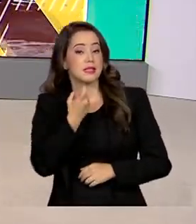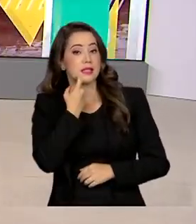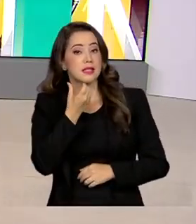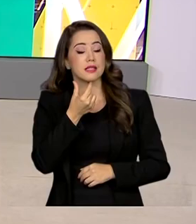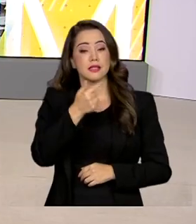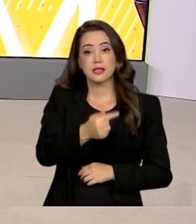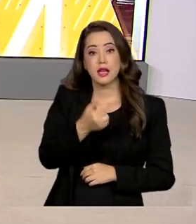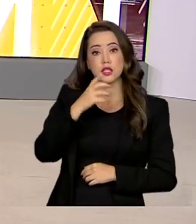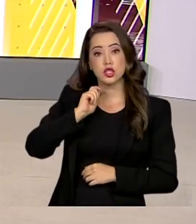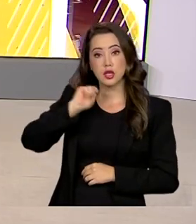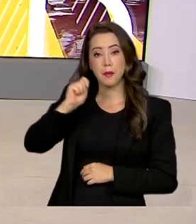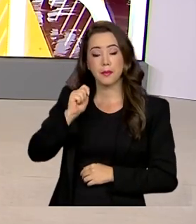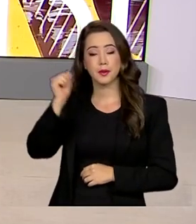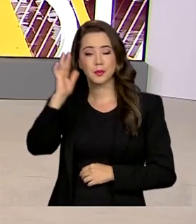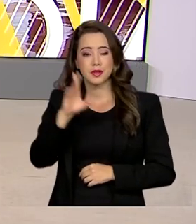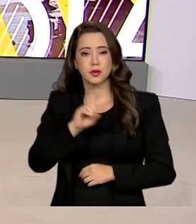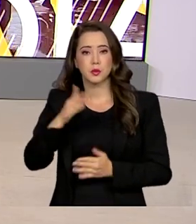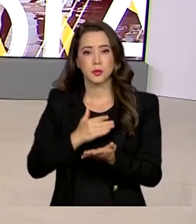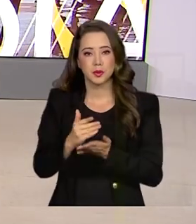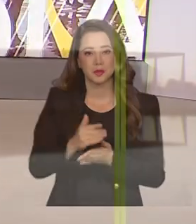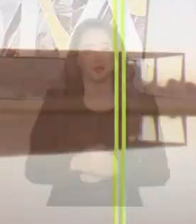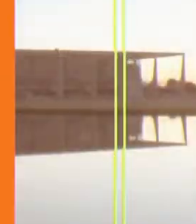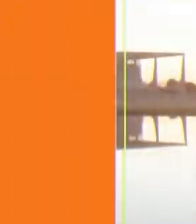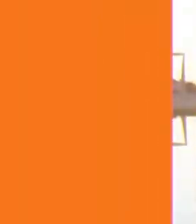abril, o Brasil em Dia já está no ar.